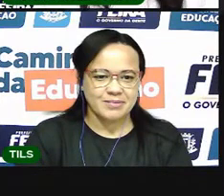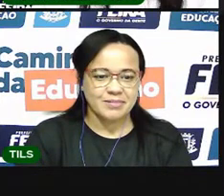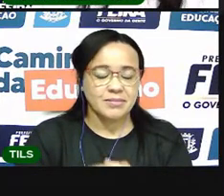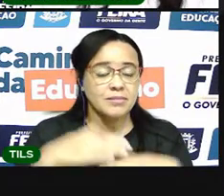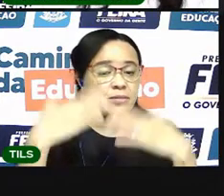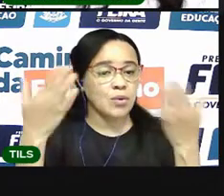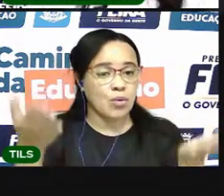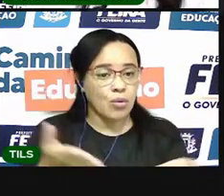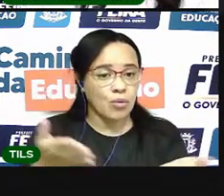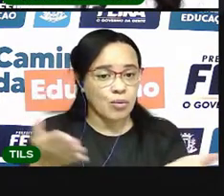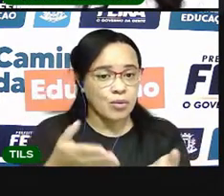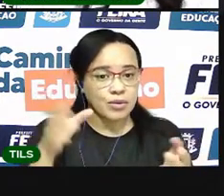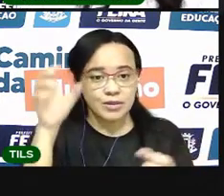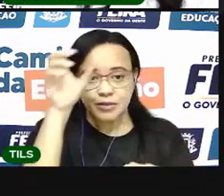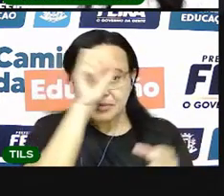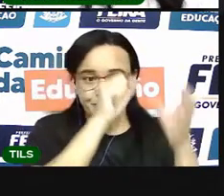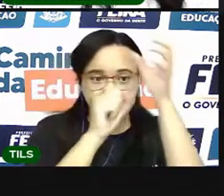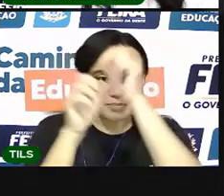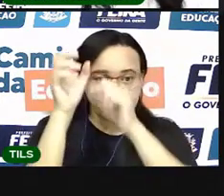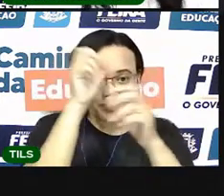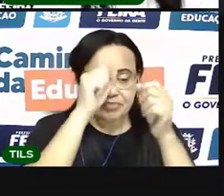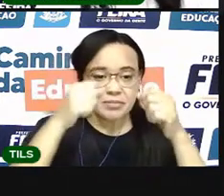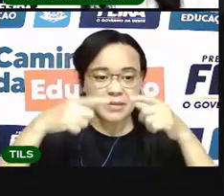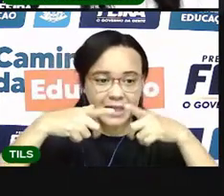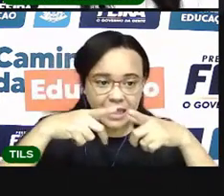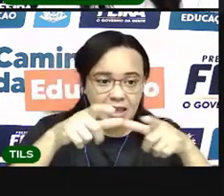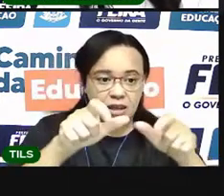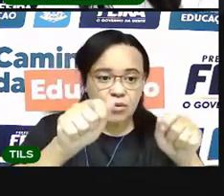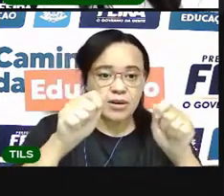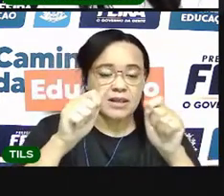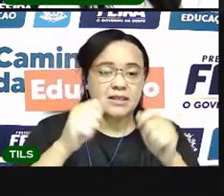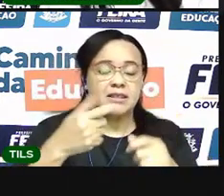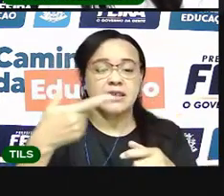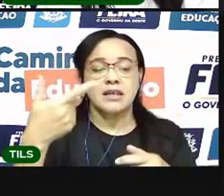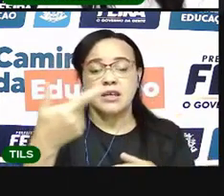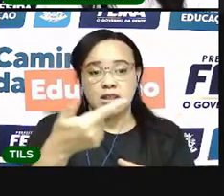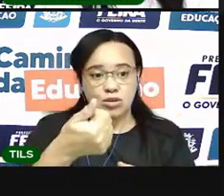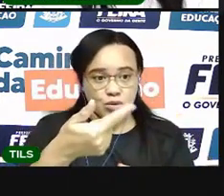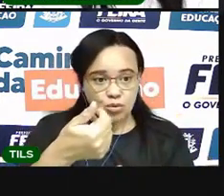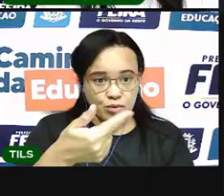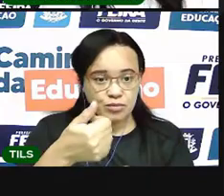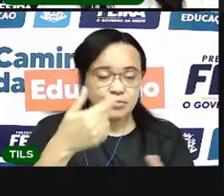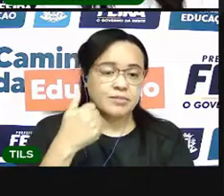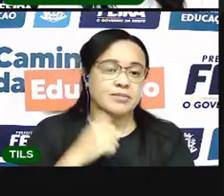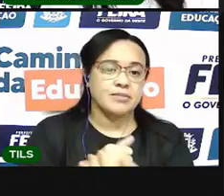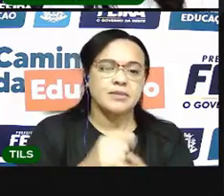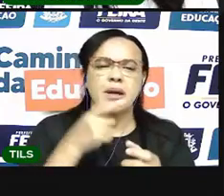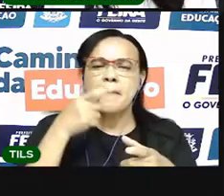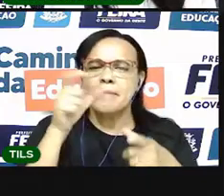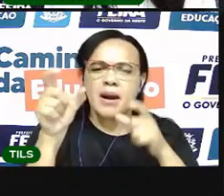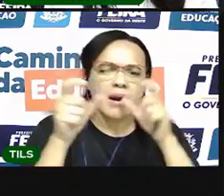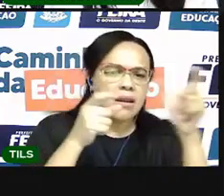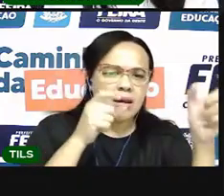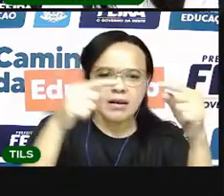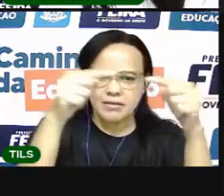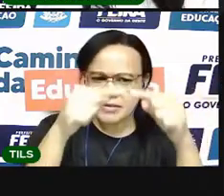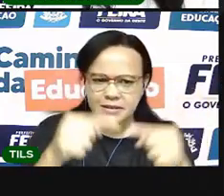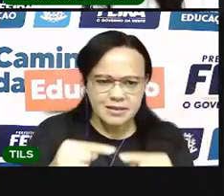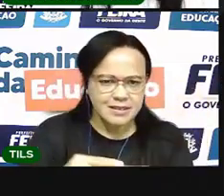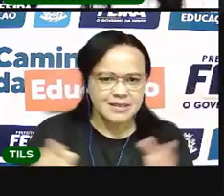Hoje a gente vai falar na aula de linguagem, aula 12, sobre palavras indígenas.